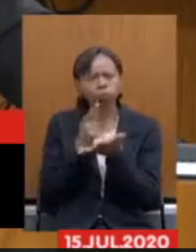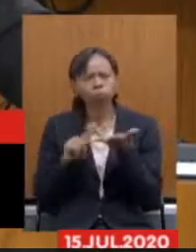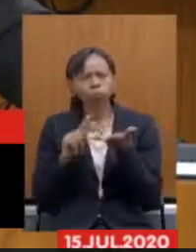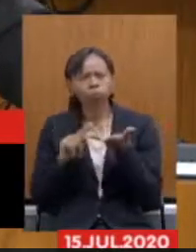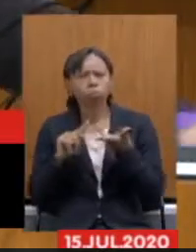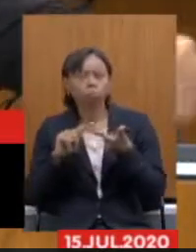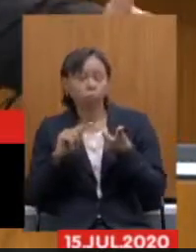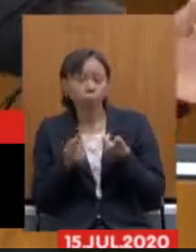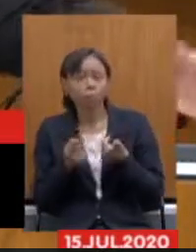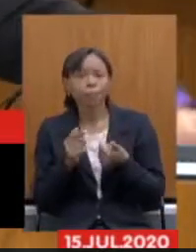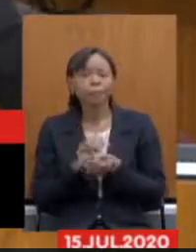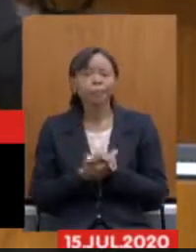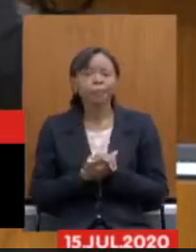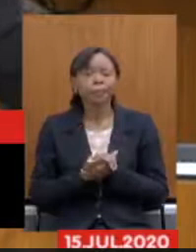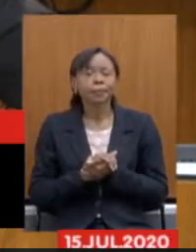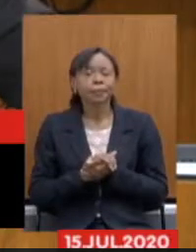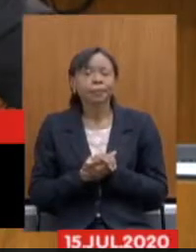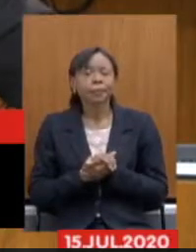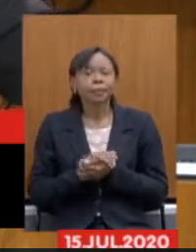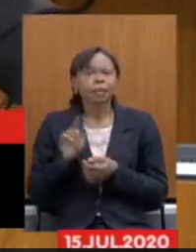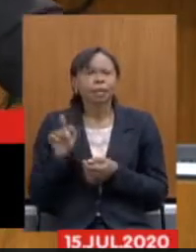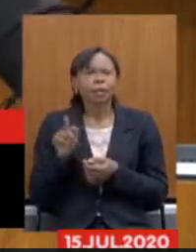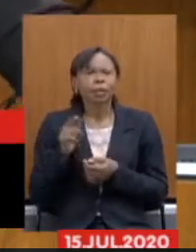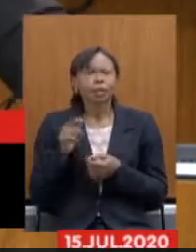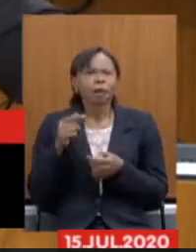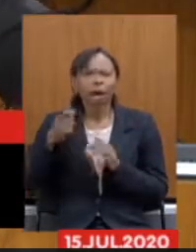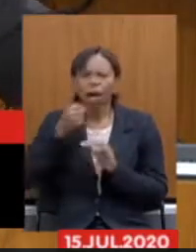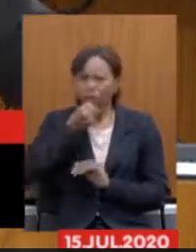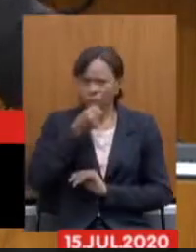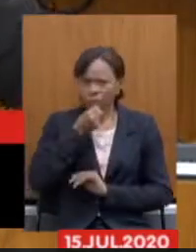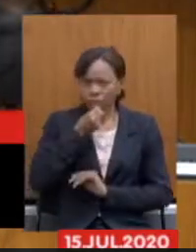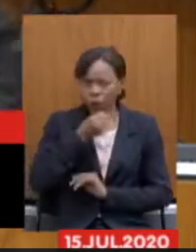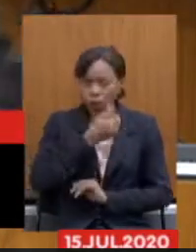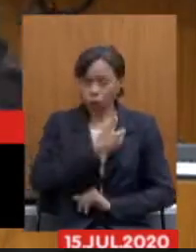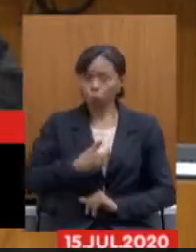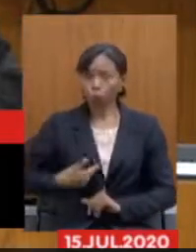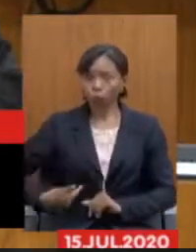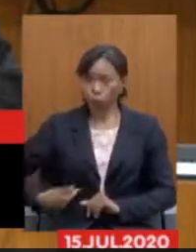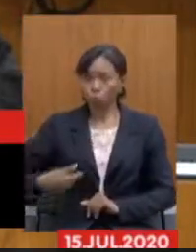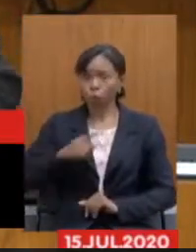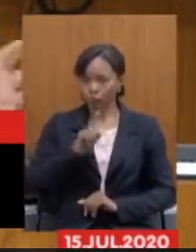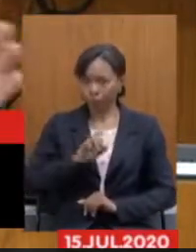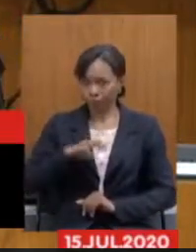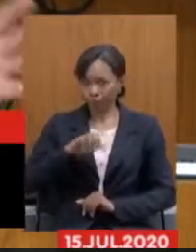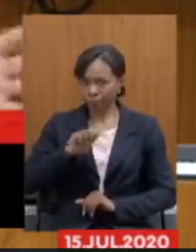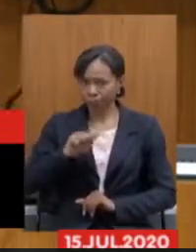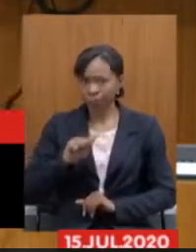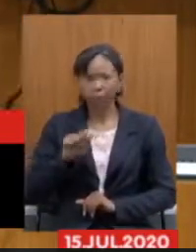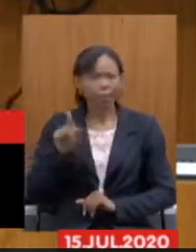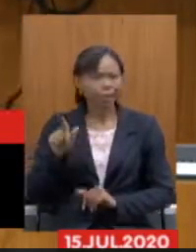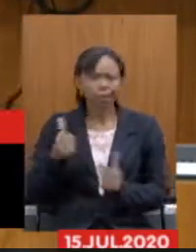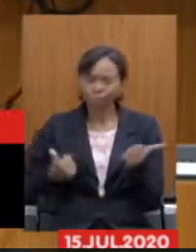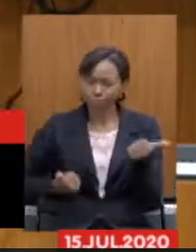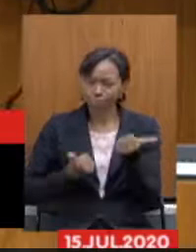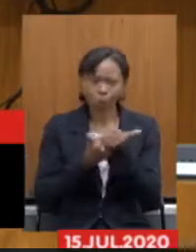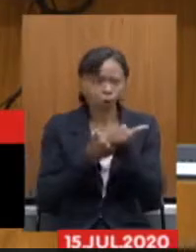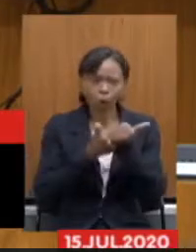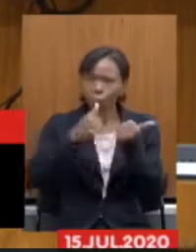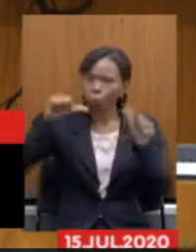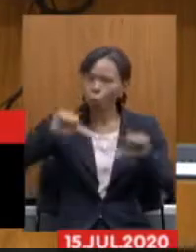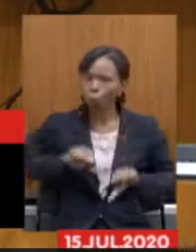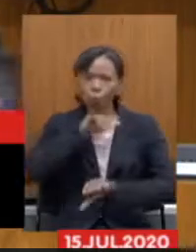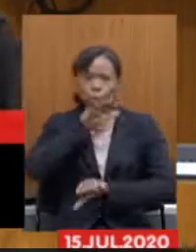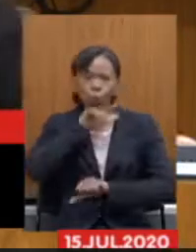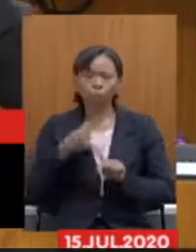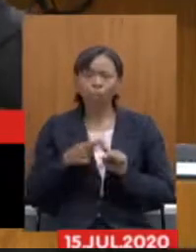Papá disse sobre uma entrevista do governador e essa entrevista do governador o governador ele está mal assessorado porque ele